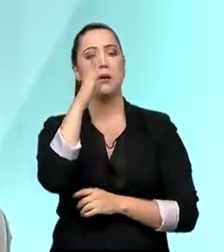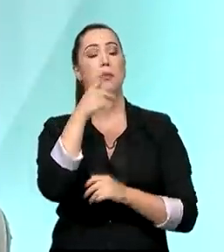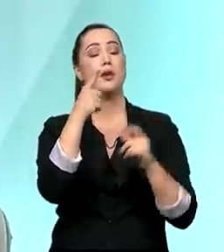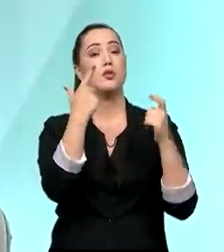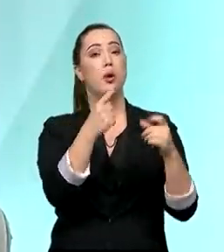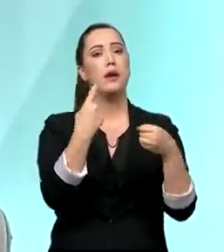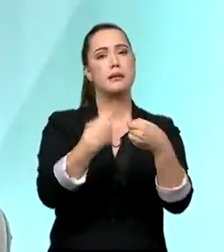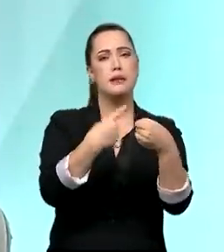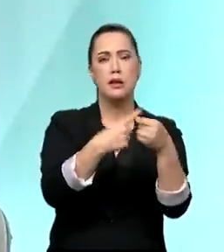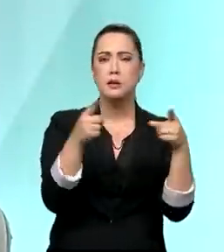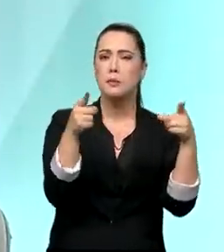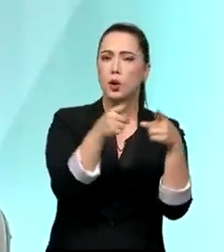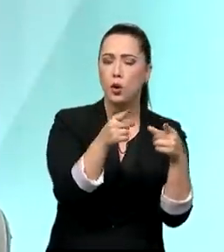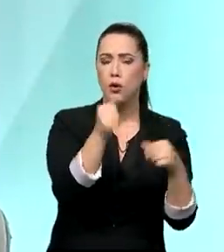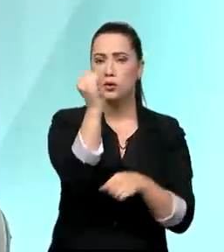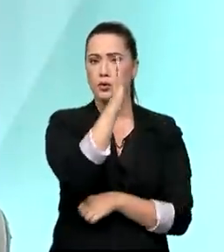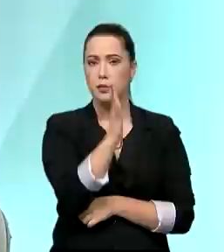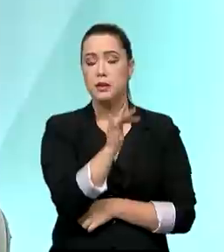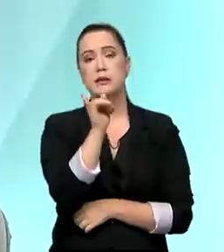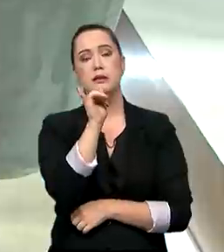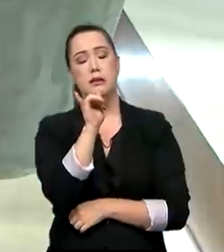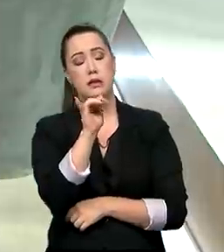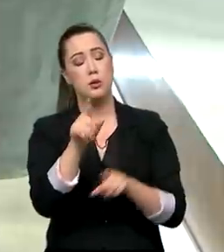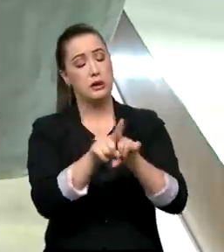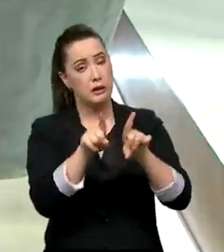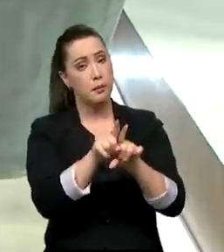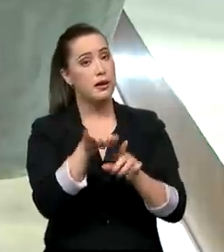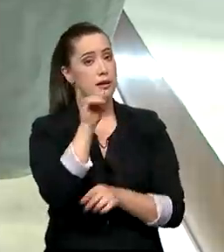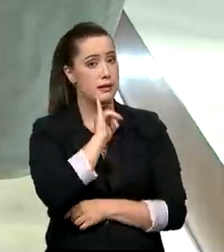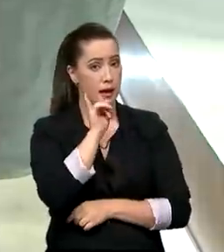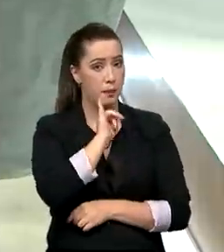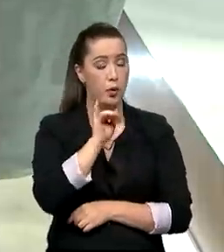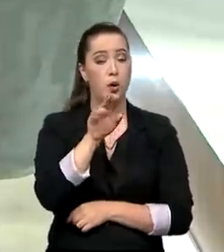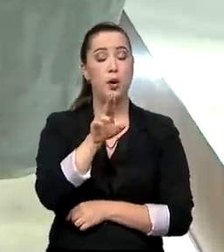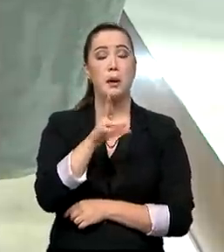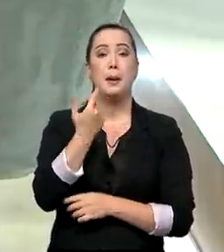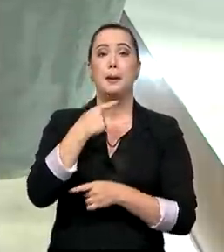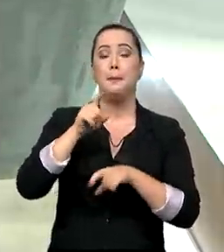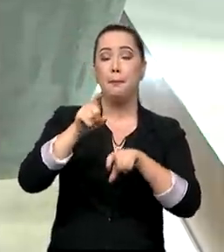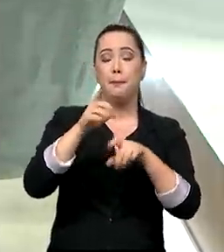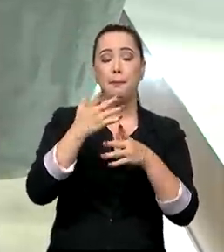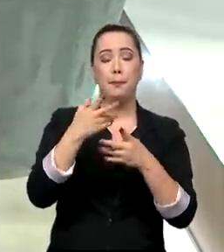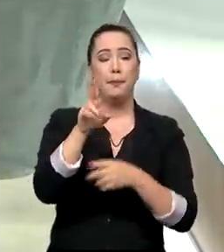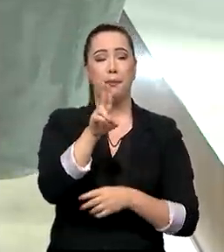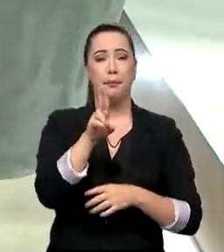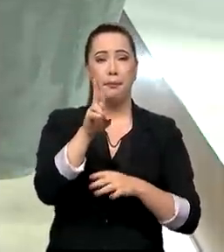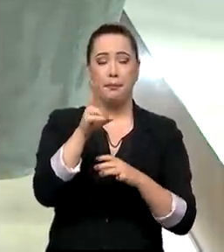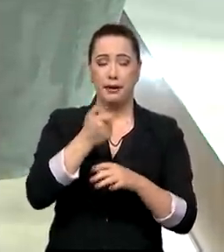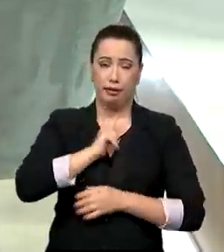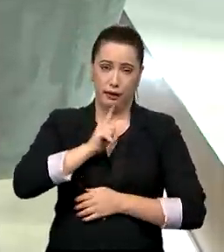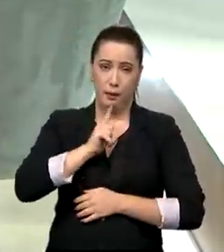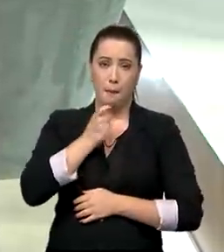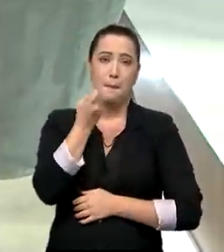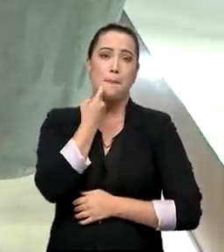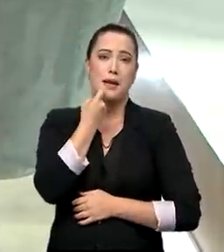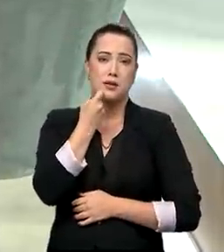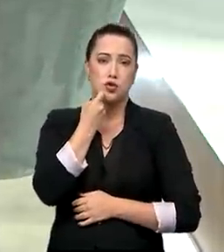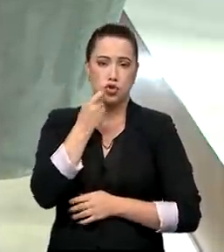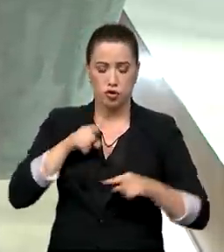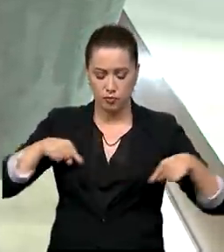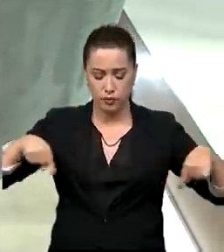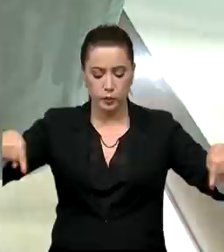Brasil. E, por exemplo, para a piscicultura. Então, é muito importante porque uma demanda clara é a compra de